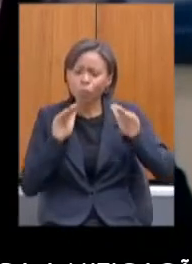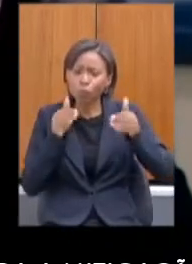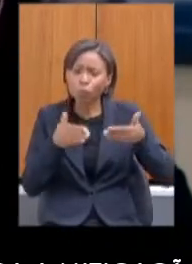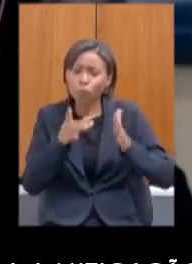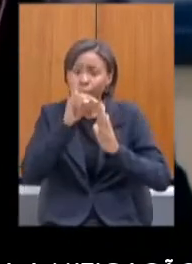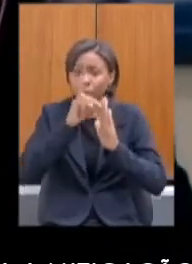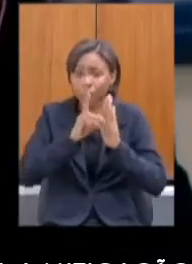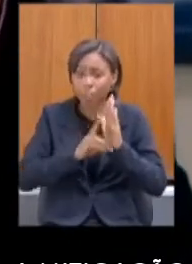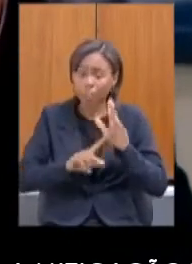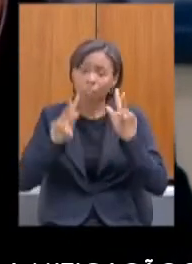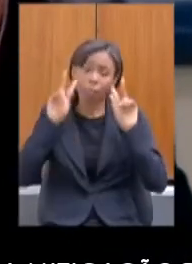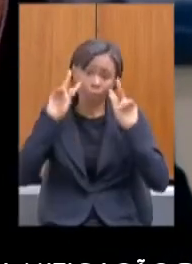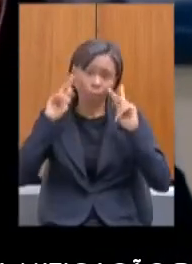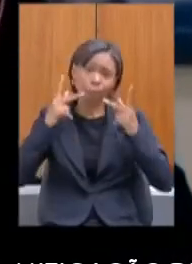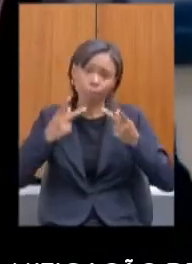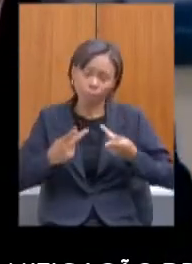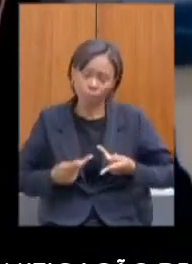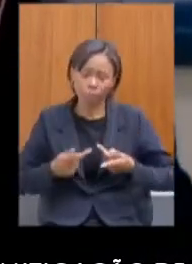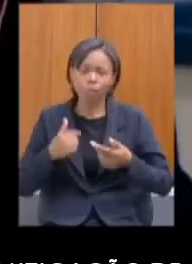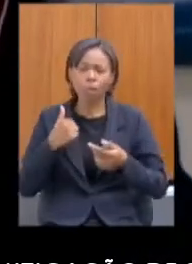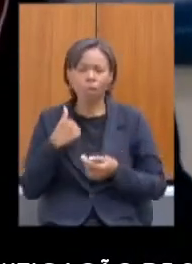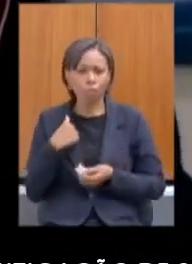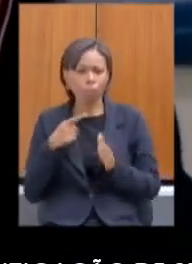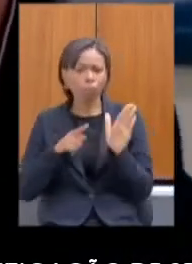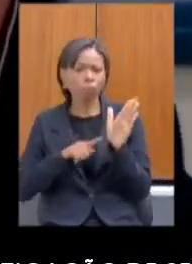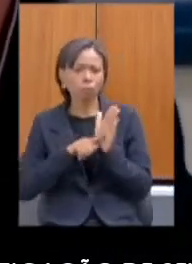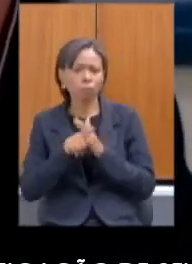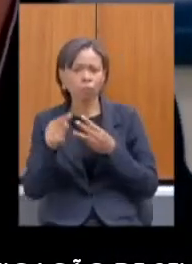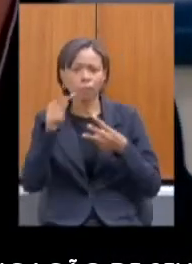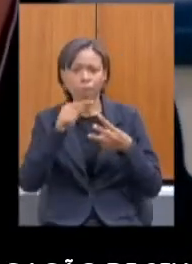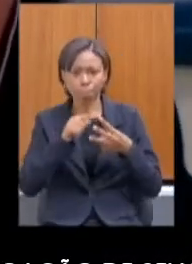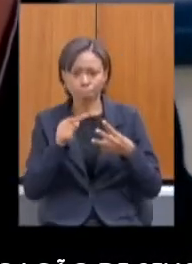humana. Eu vou te fazer aqui perguntas sobre três aspectos